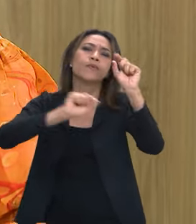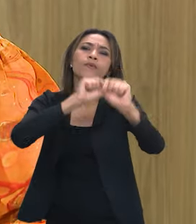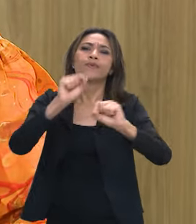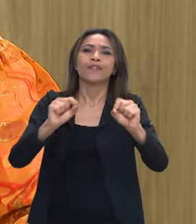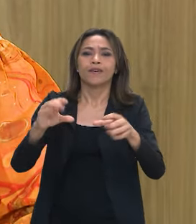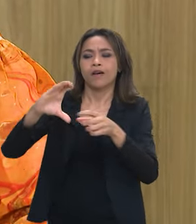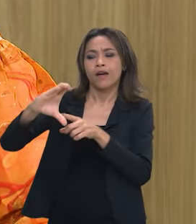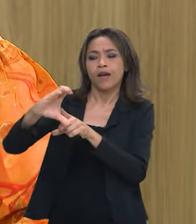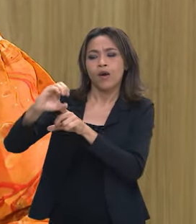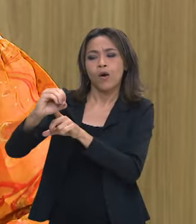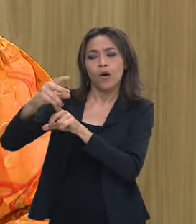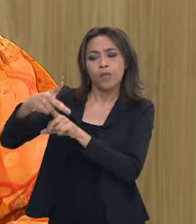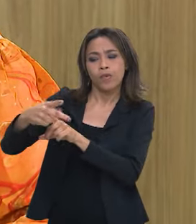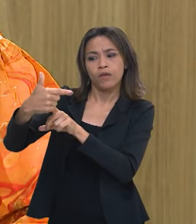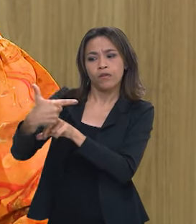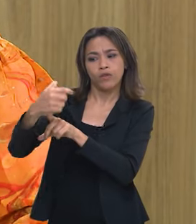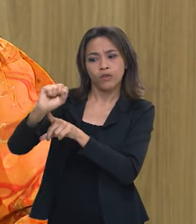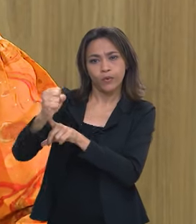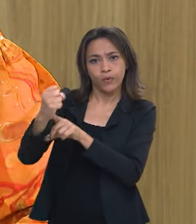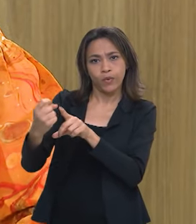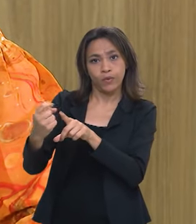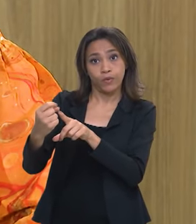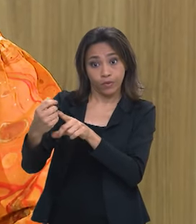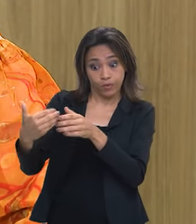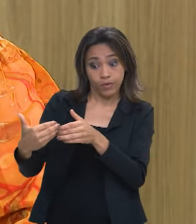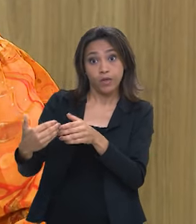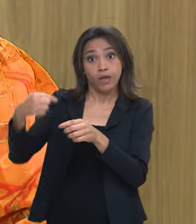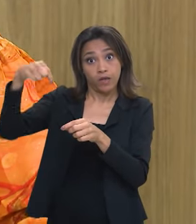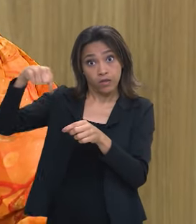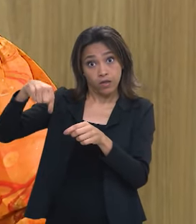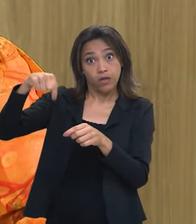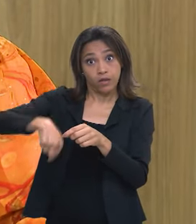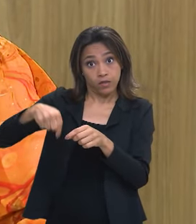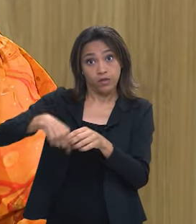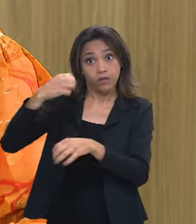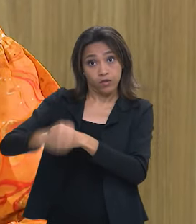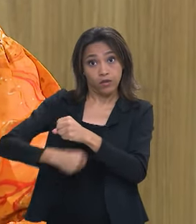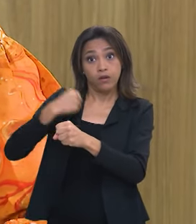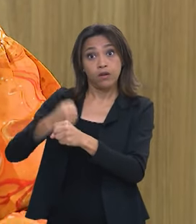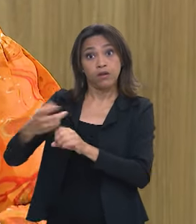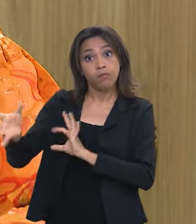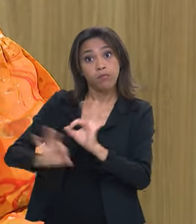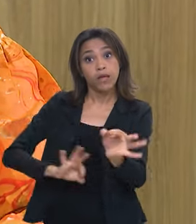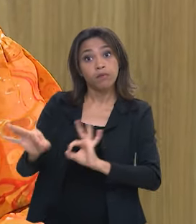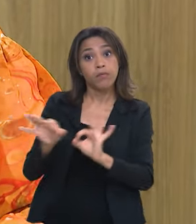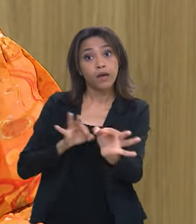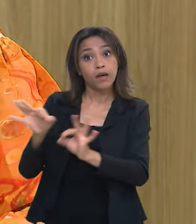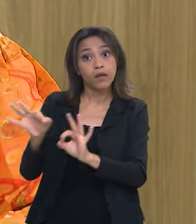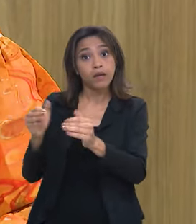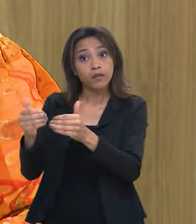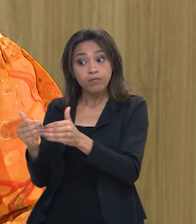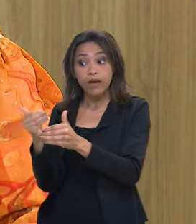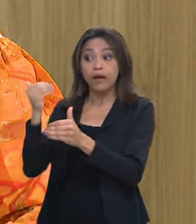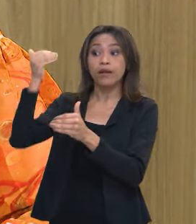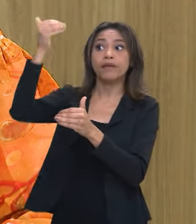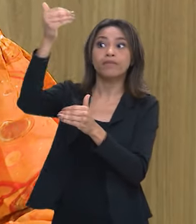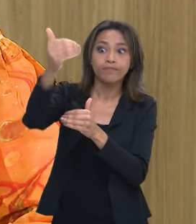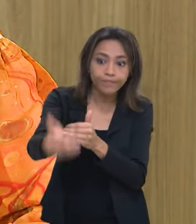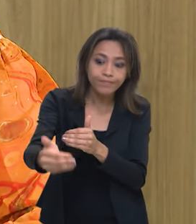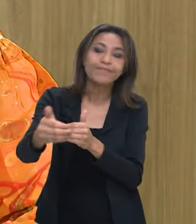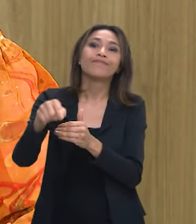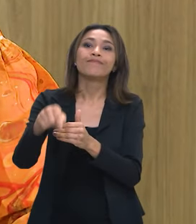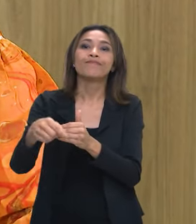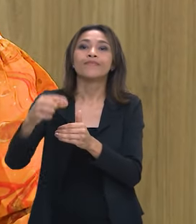da COP28 em 2023 nos preparando para a grande